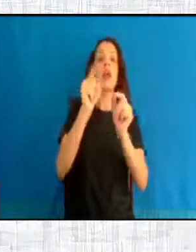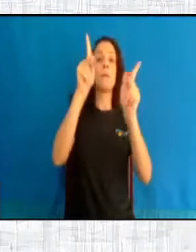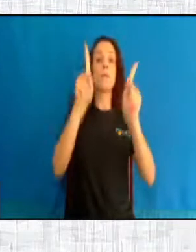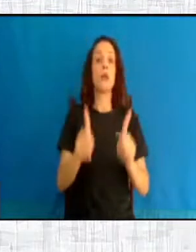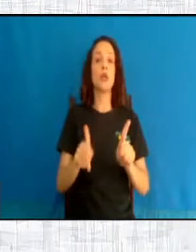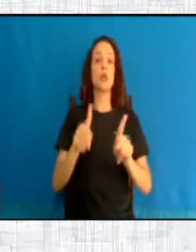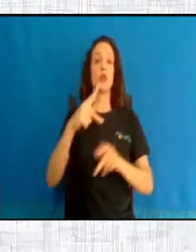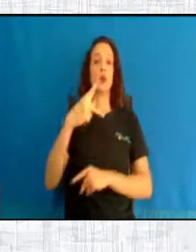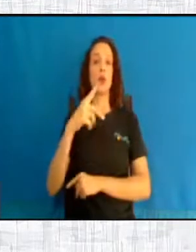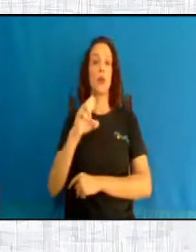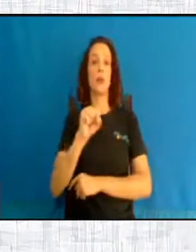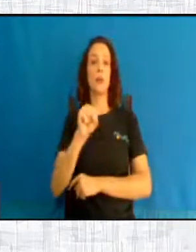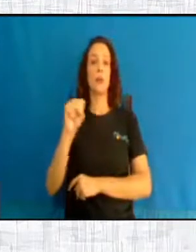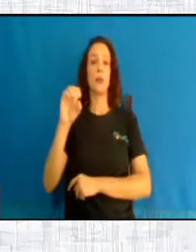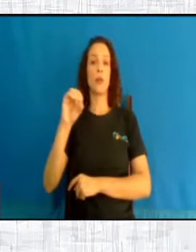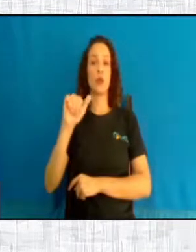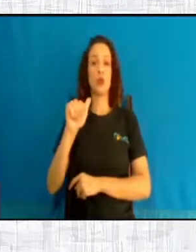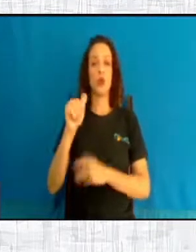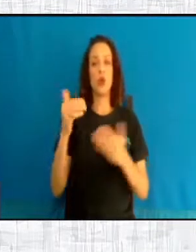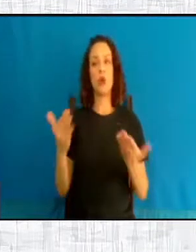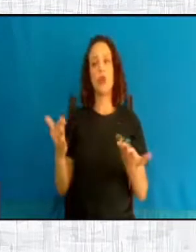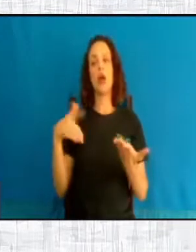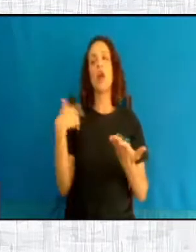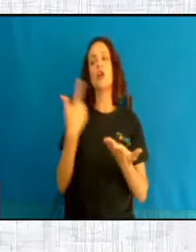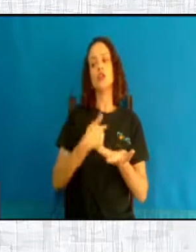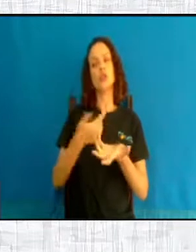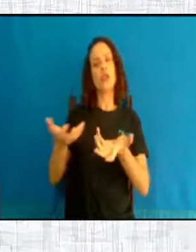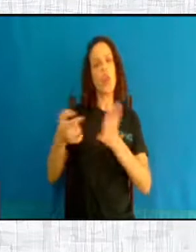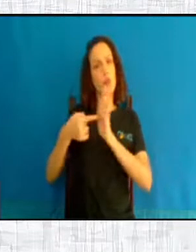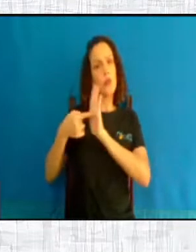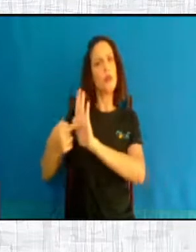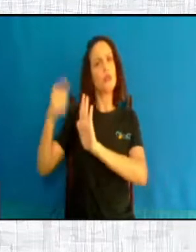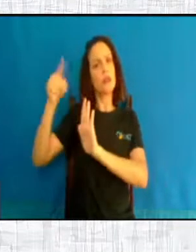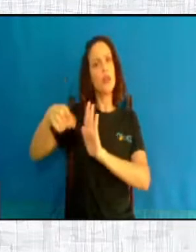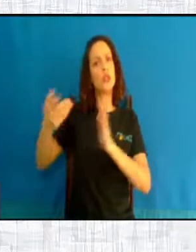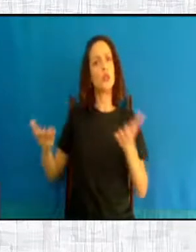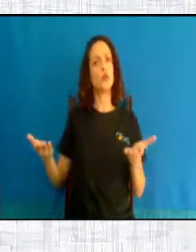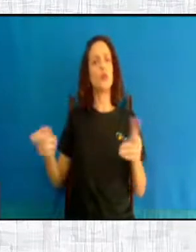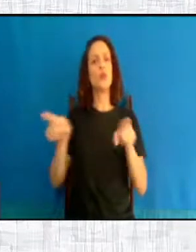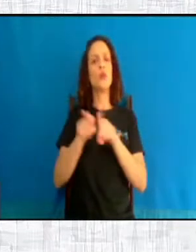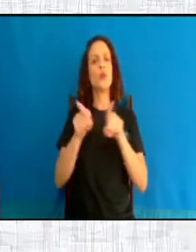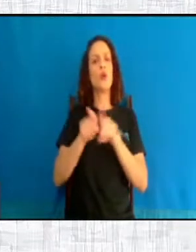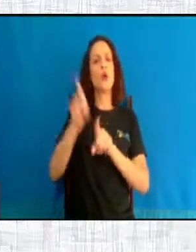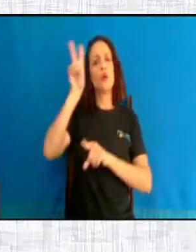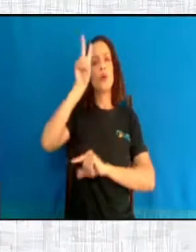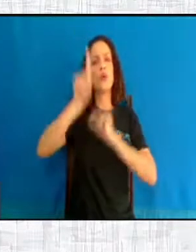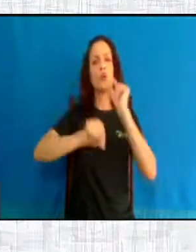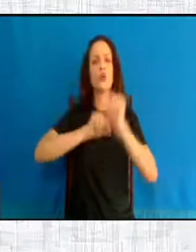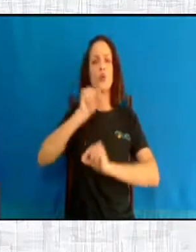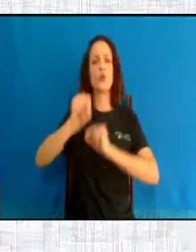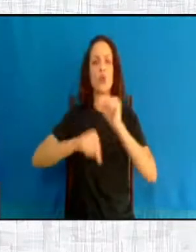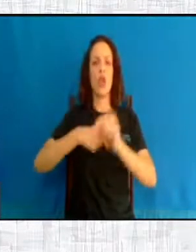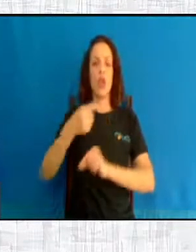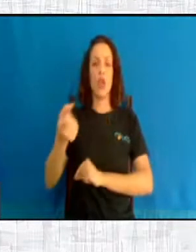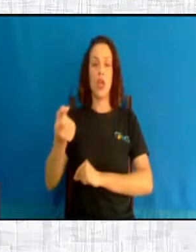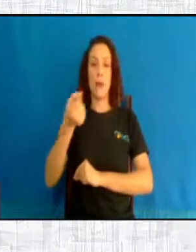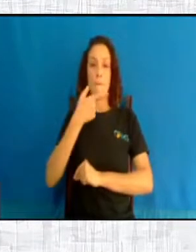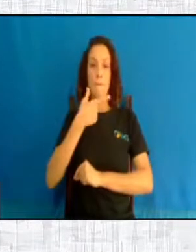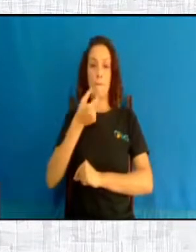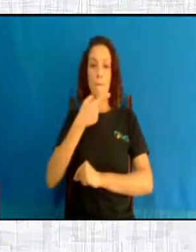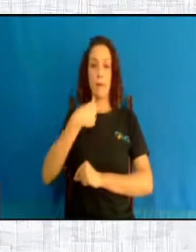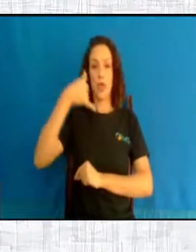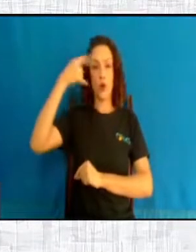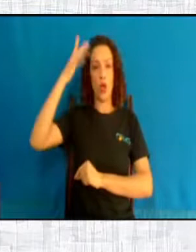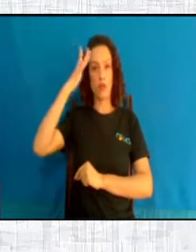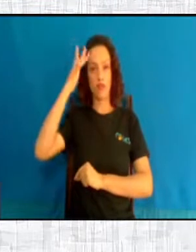queremos para o nosso país? Então, lembrar também que a pílula do dia seguinte pode ser abortiva, porque ela não